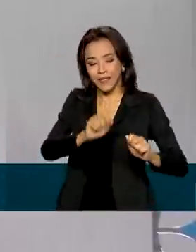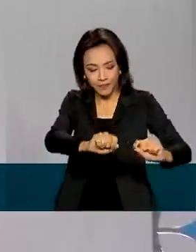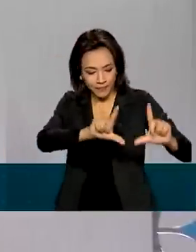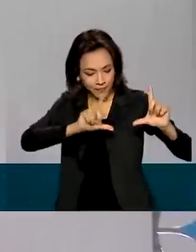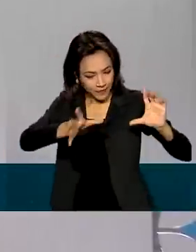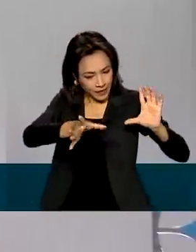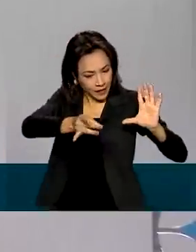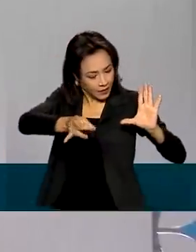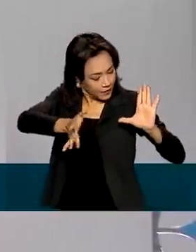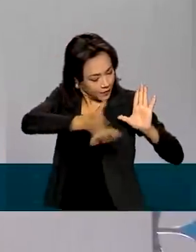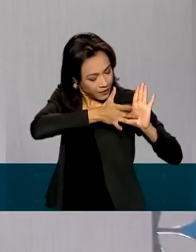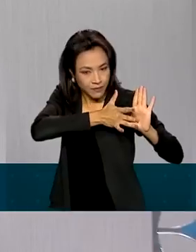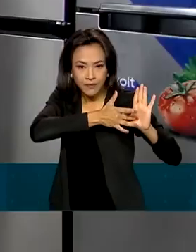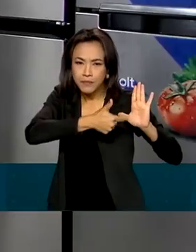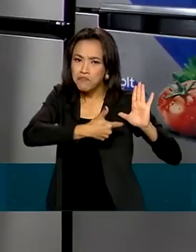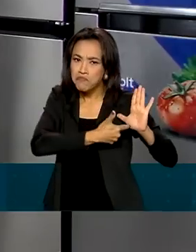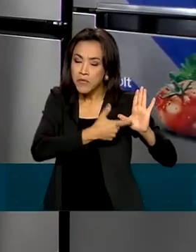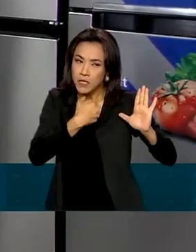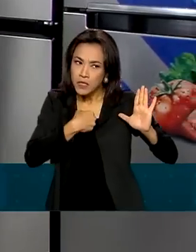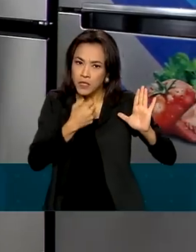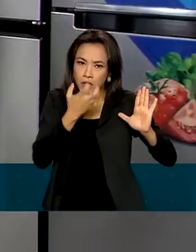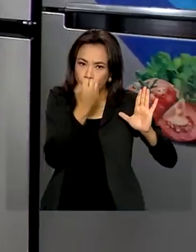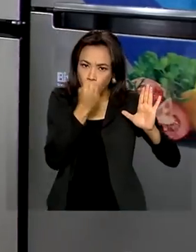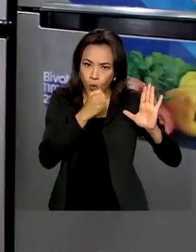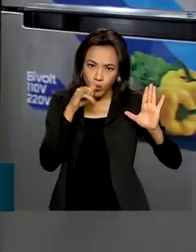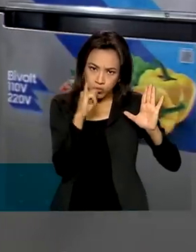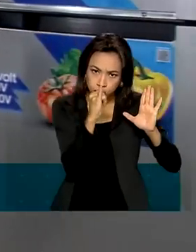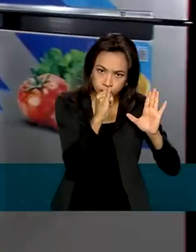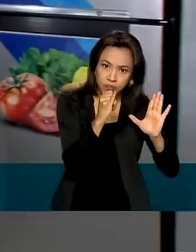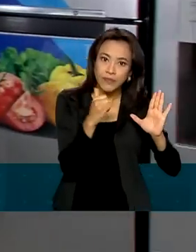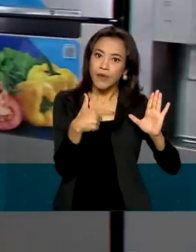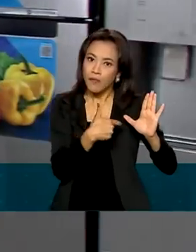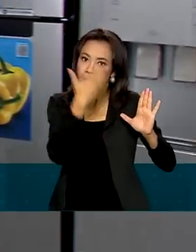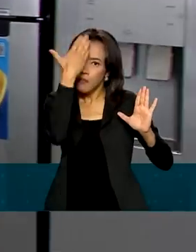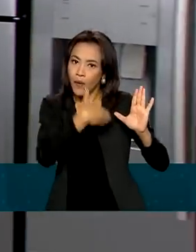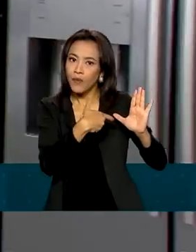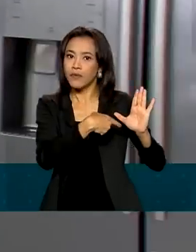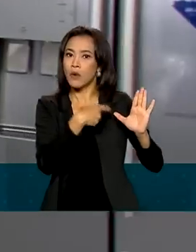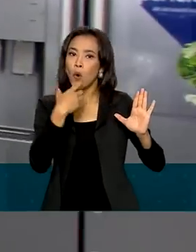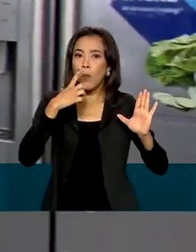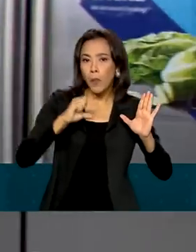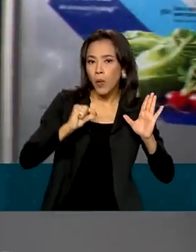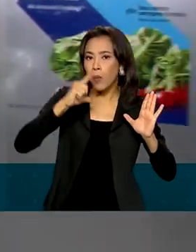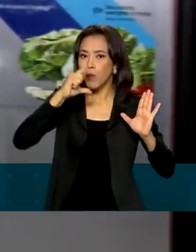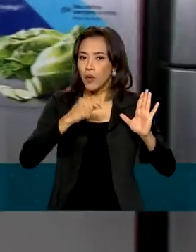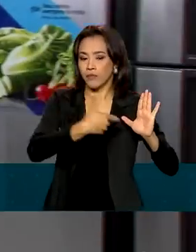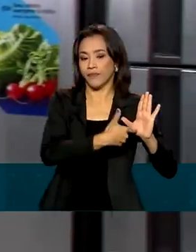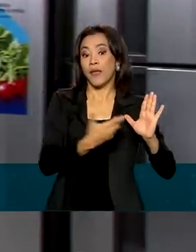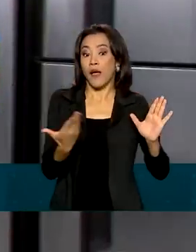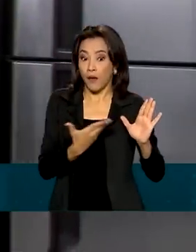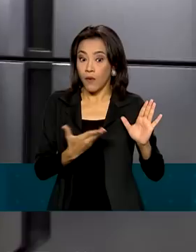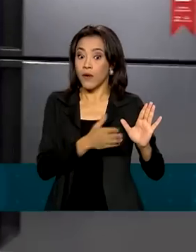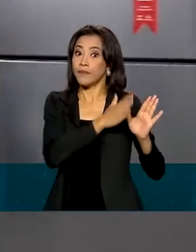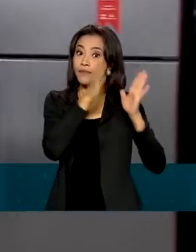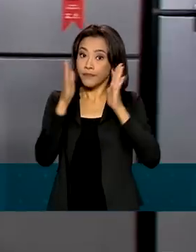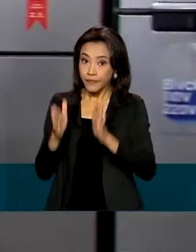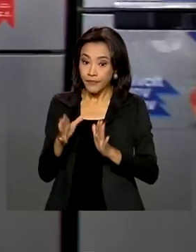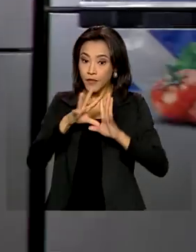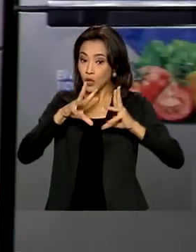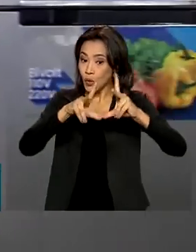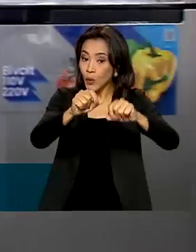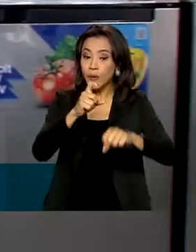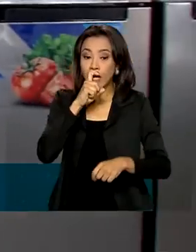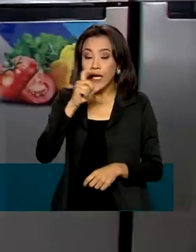o Inmetro aponta se a geladeira consome muita energia. Mas agora, além desse item, as novas etiquetas de todas as